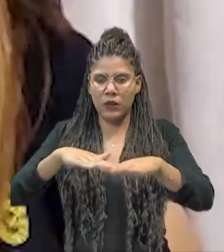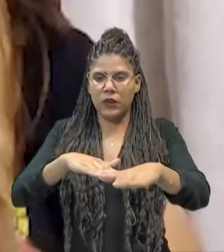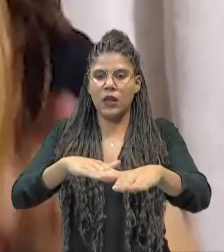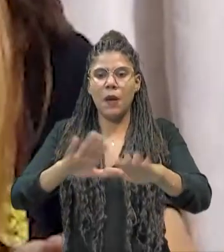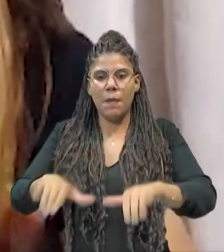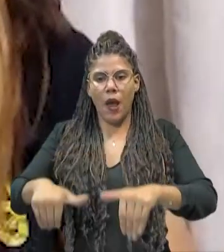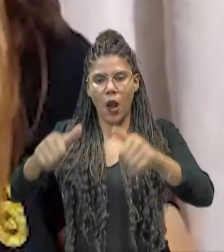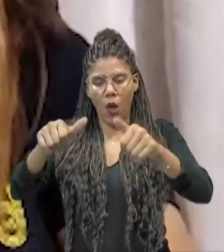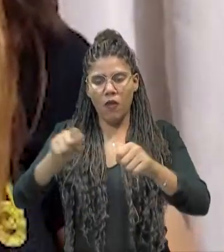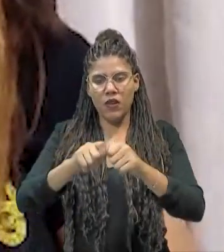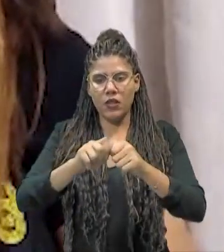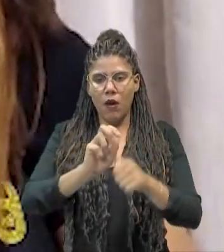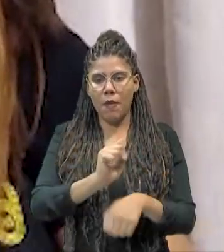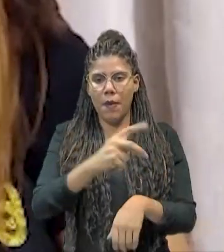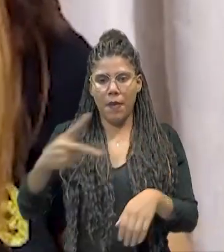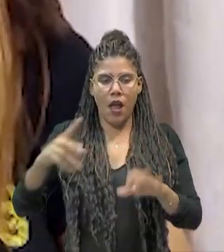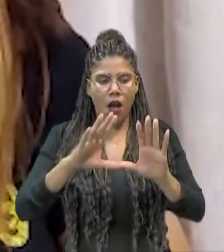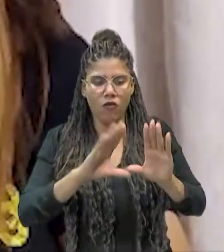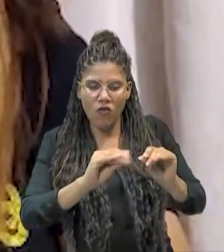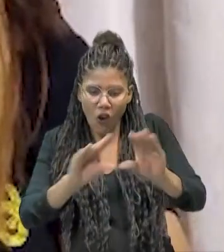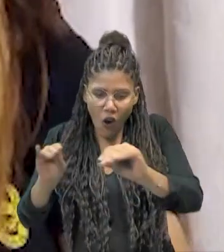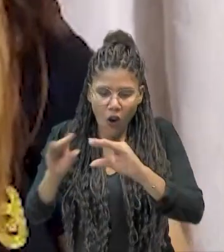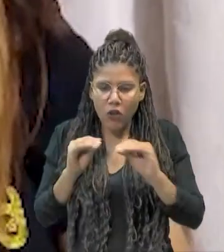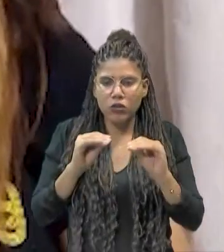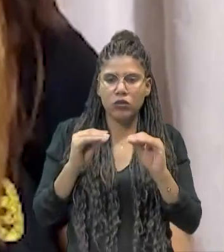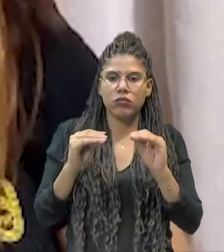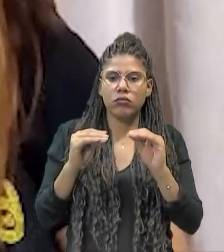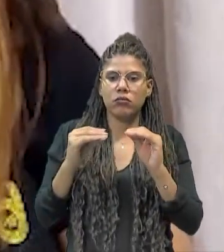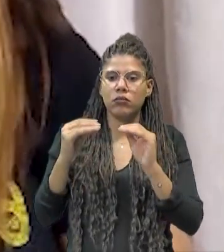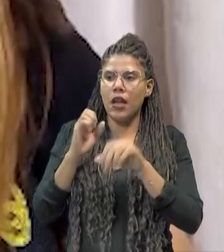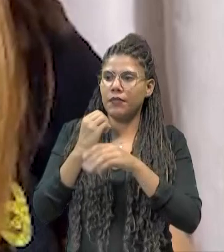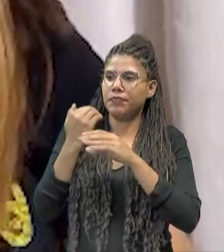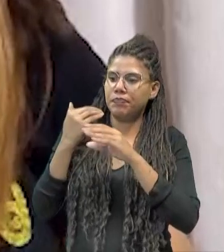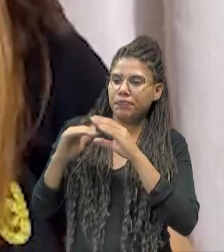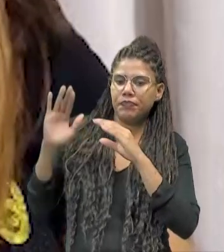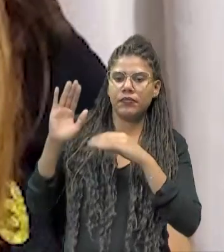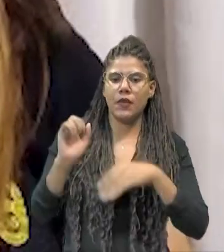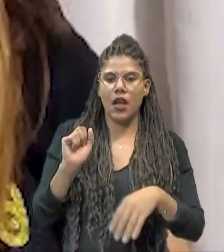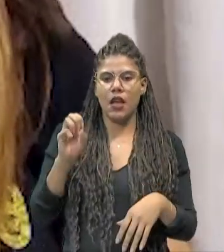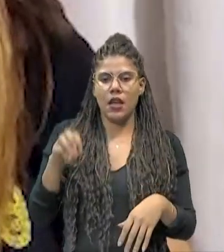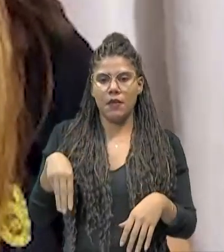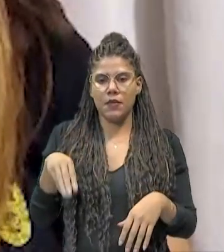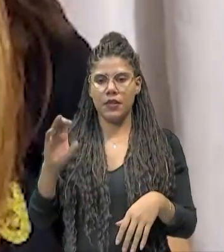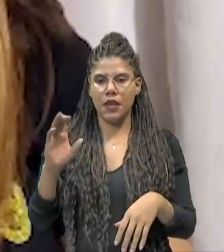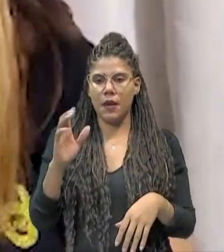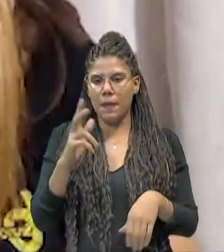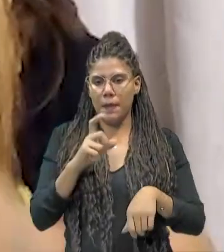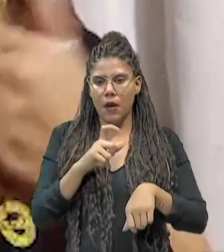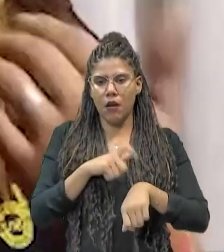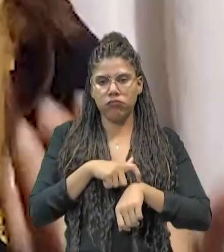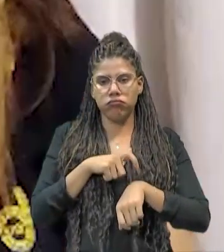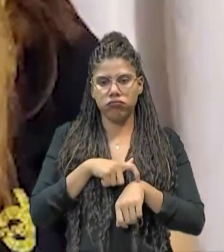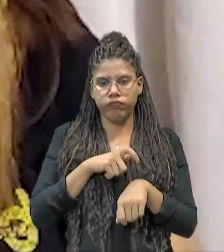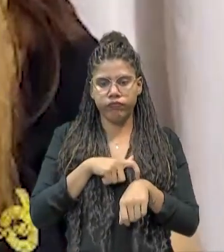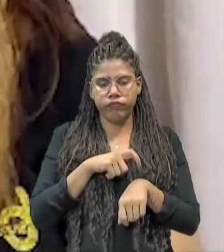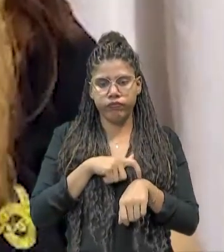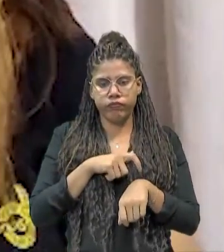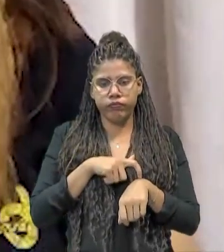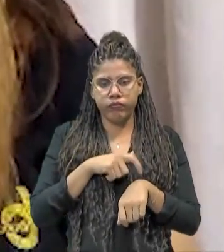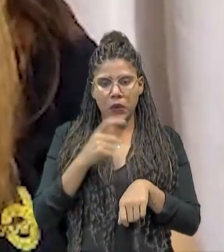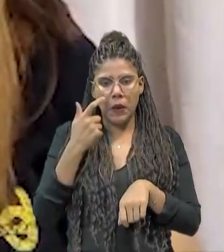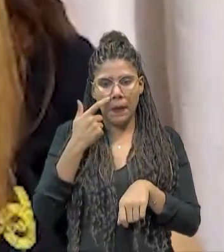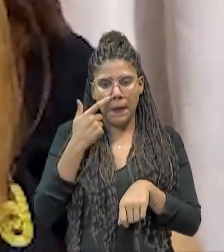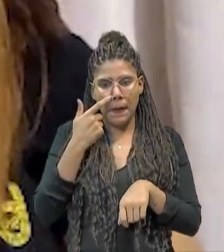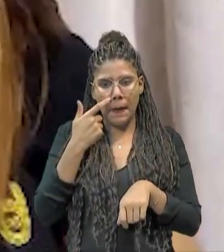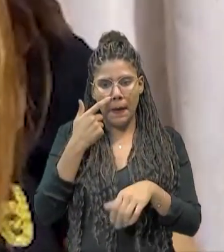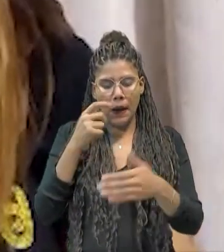Tirei as fotos e enviei para a AMC. Durante um tempo eu fiquei acompanhando